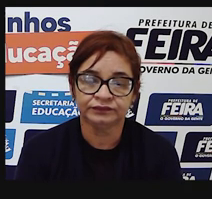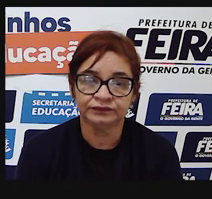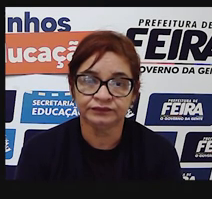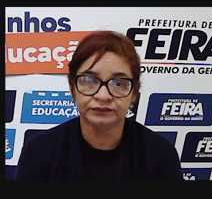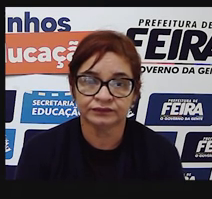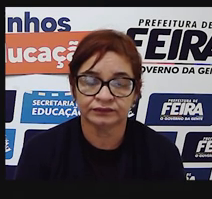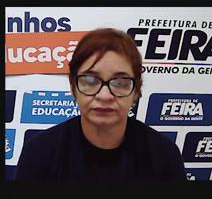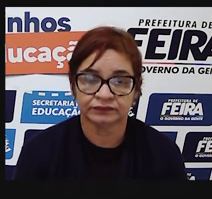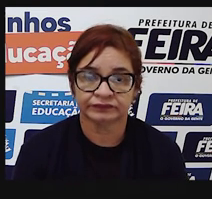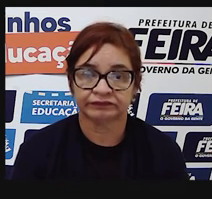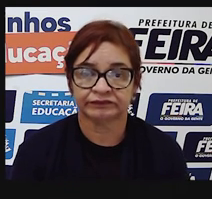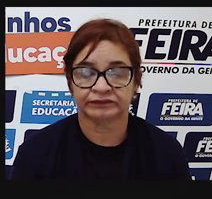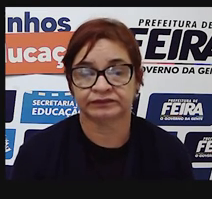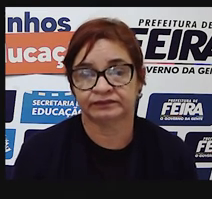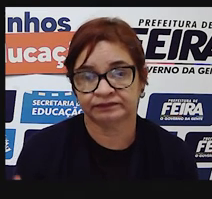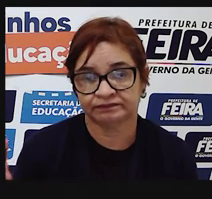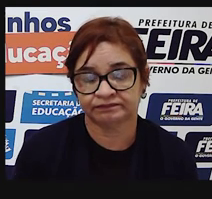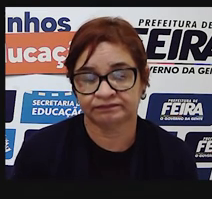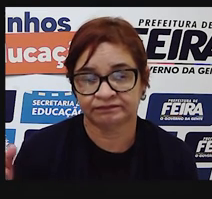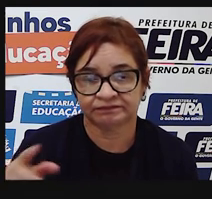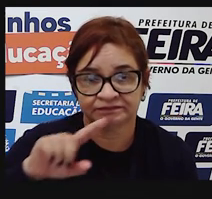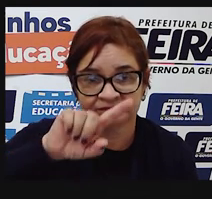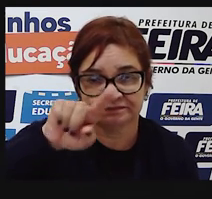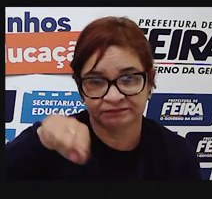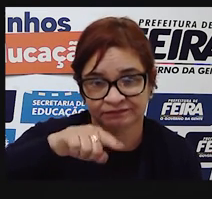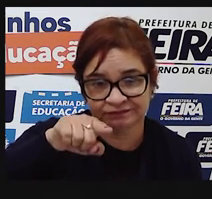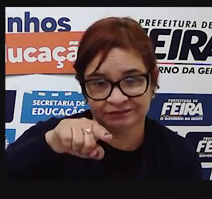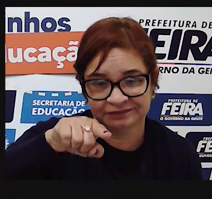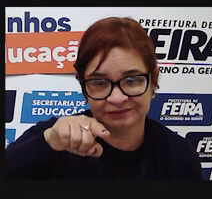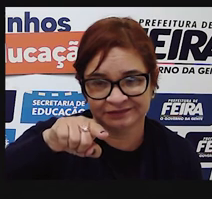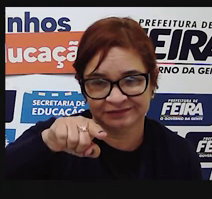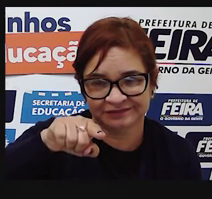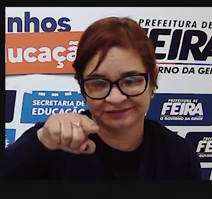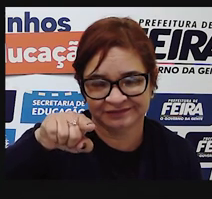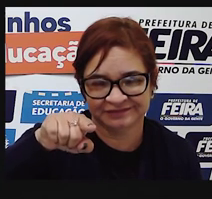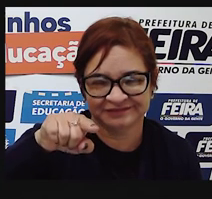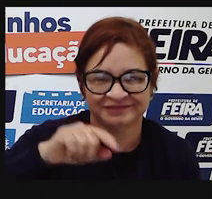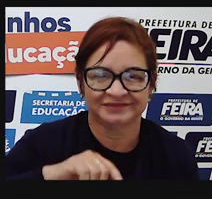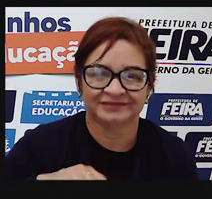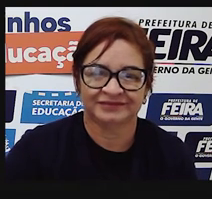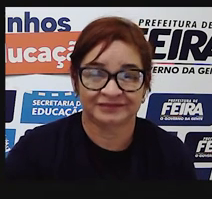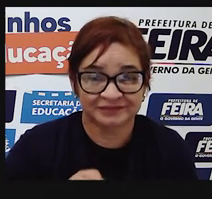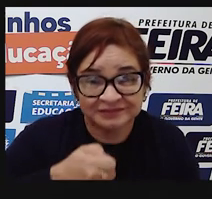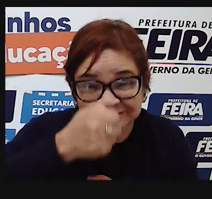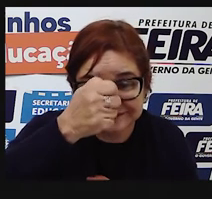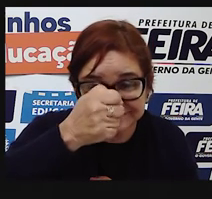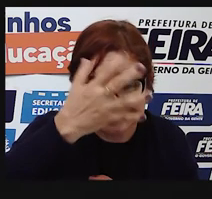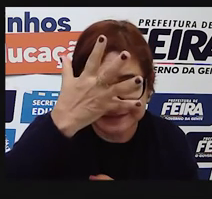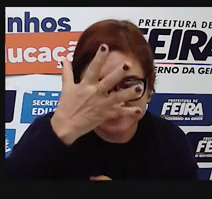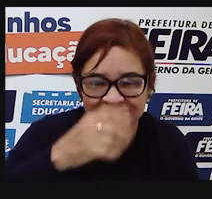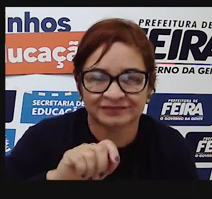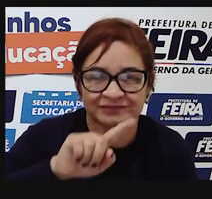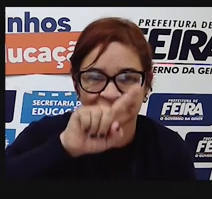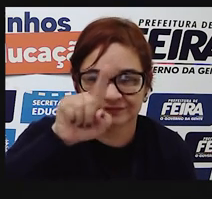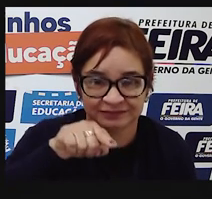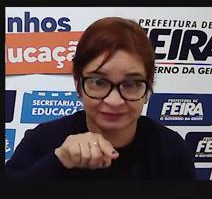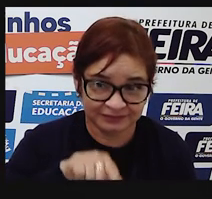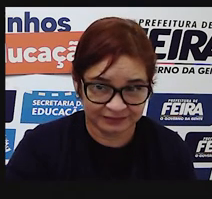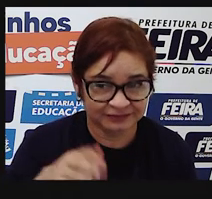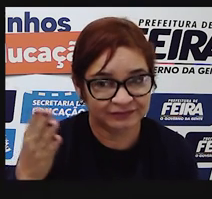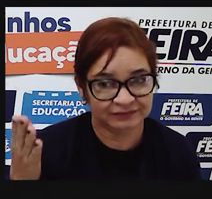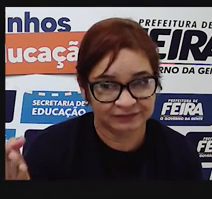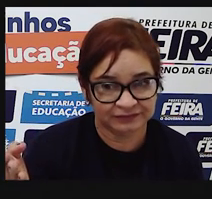Esse cabinho de guarda-chuva de cabeça para baixo, com um pontinho. Então, usa-se